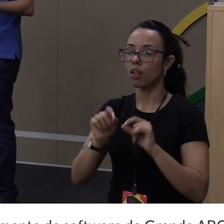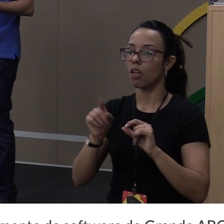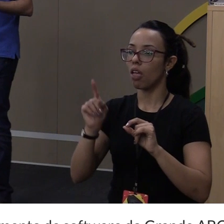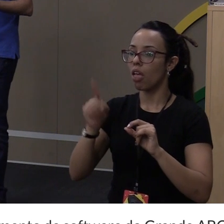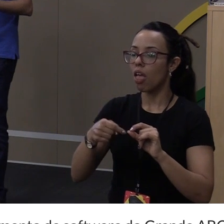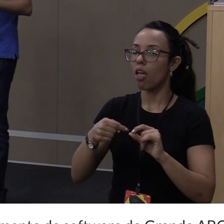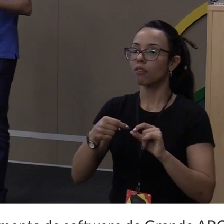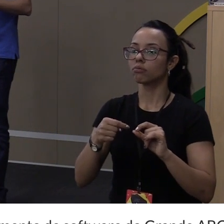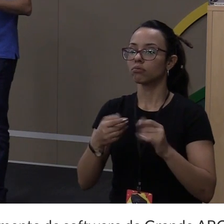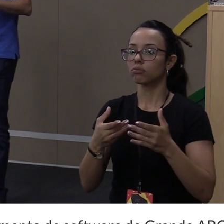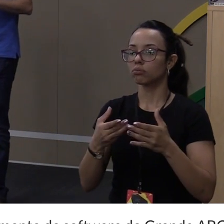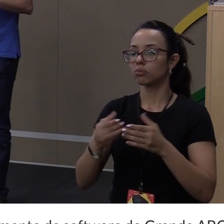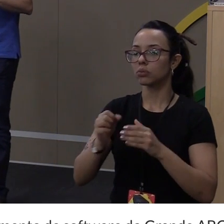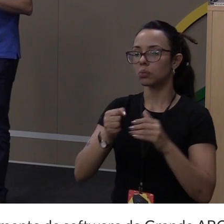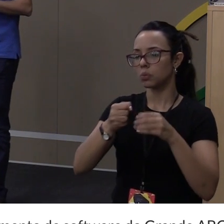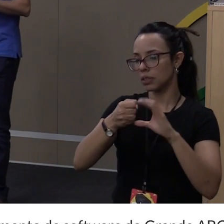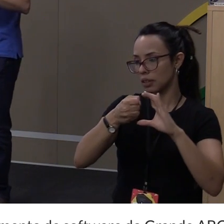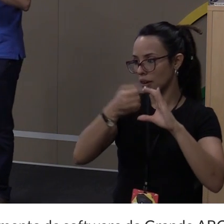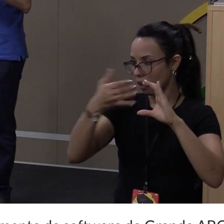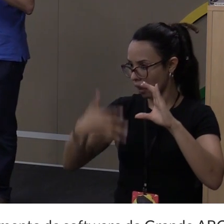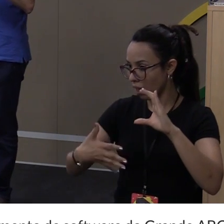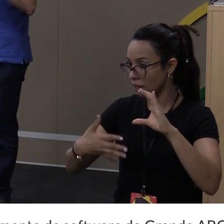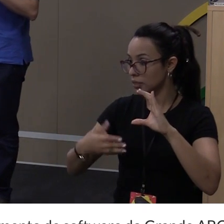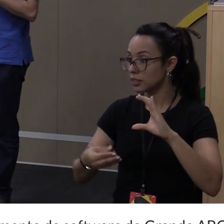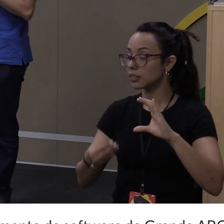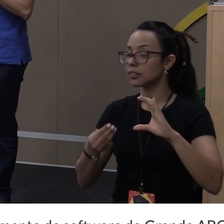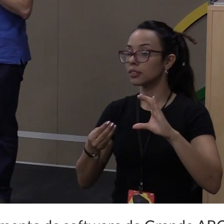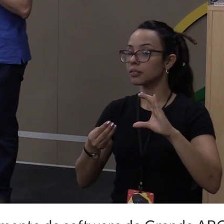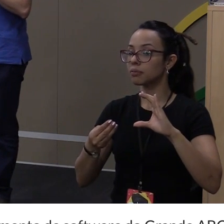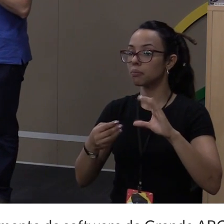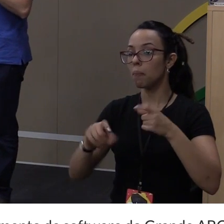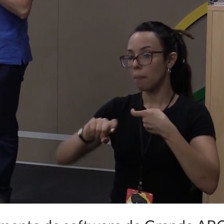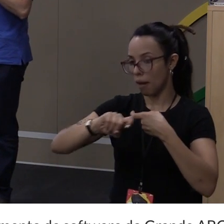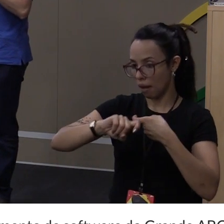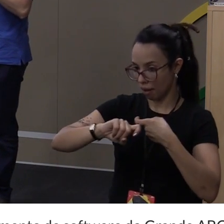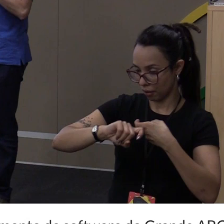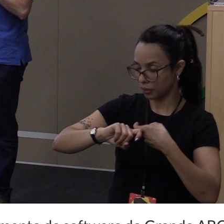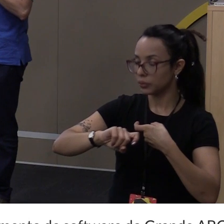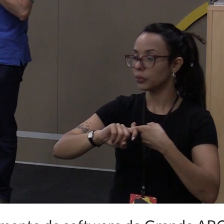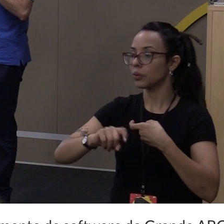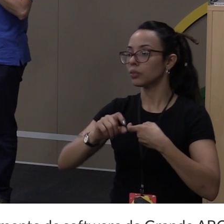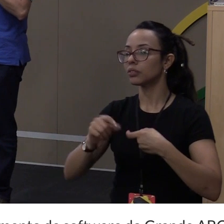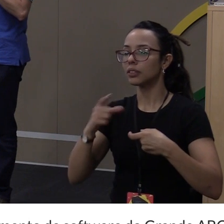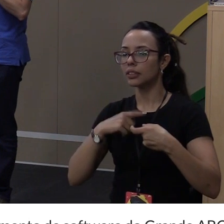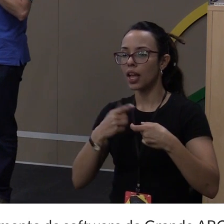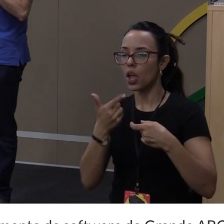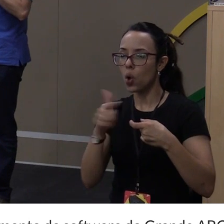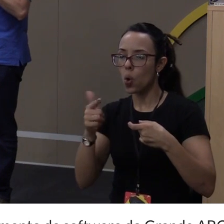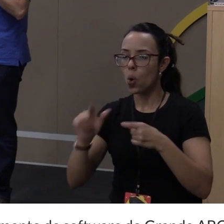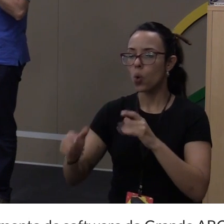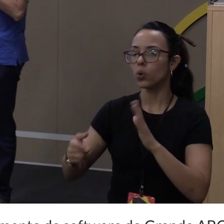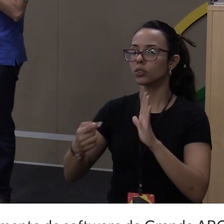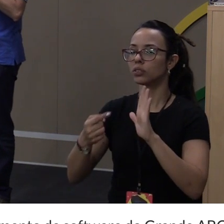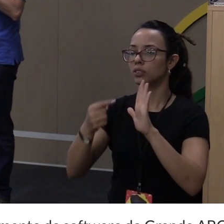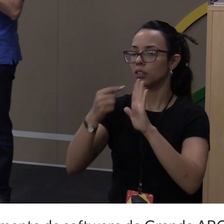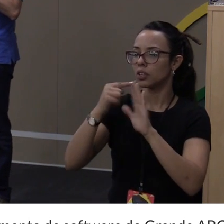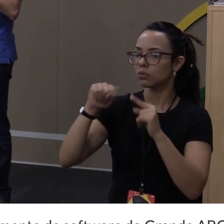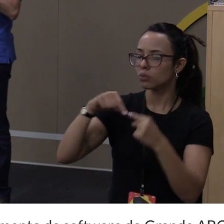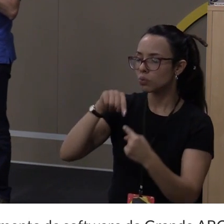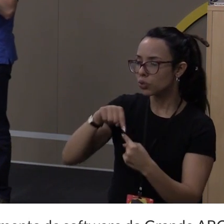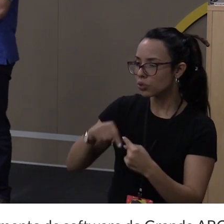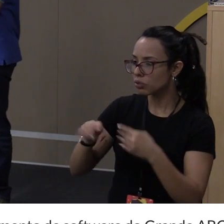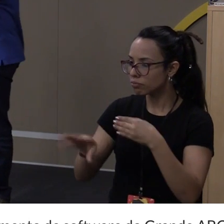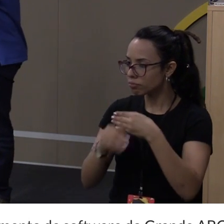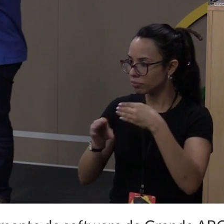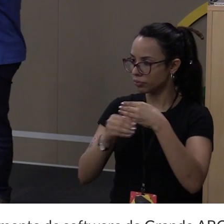uma classe Python com algumas funçõezinhas a mais que te ajudam a fazer o seu